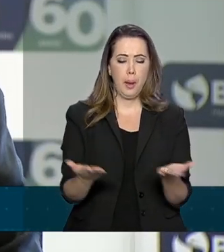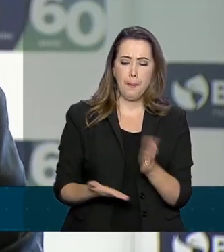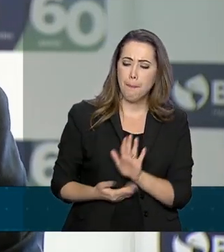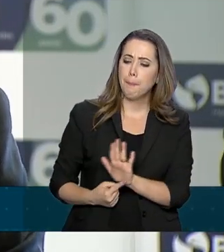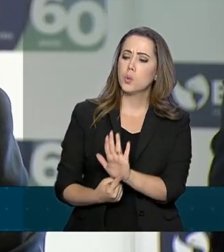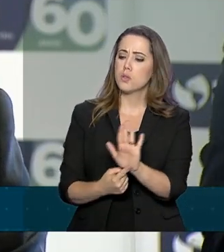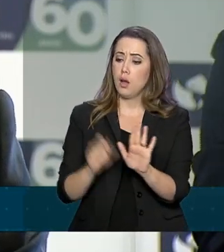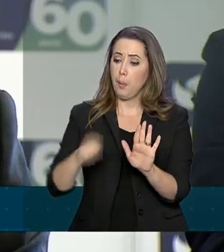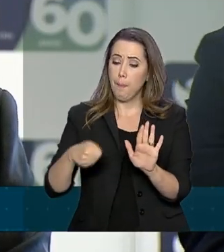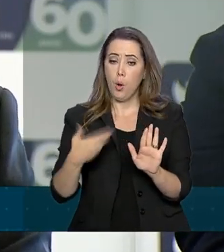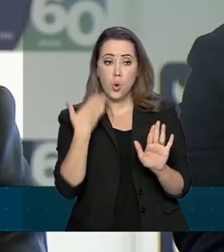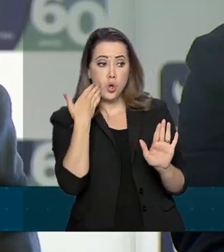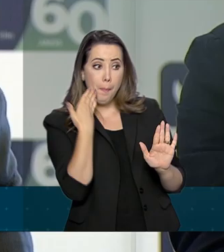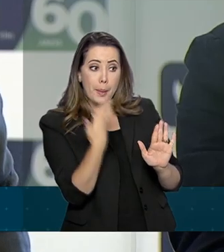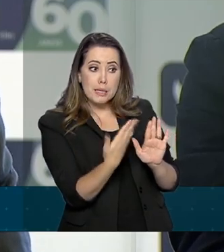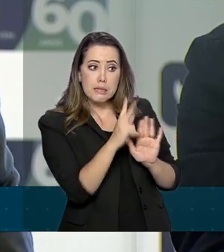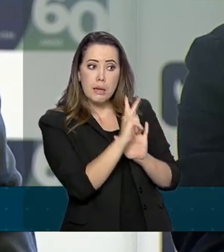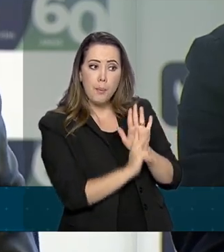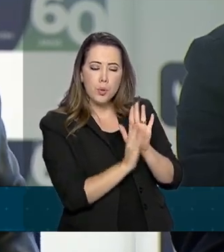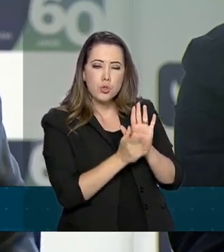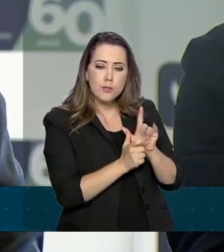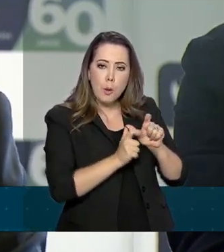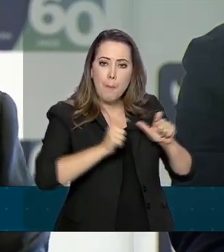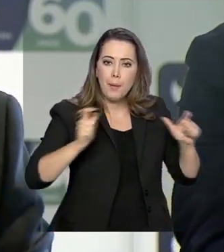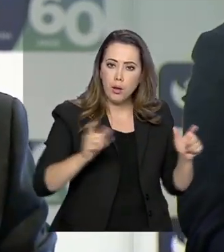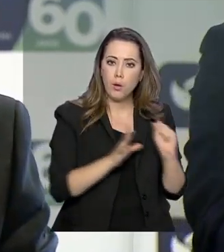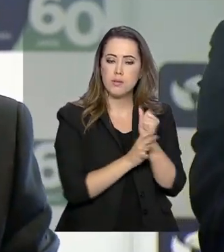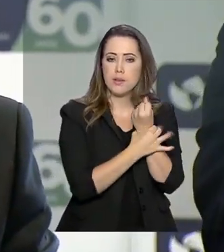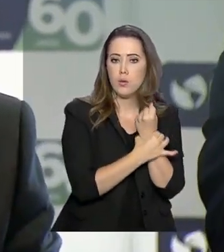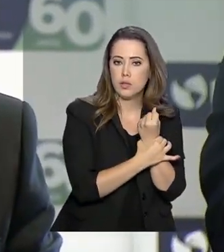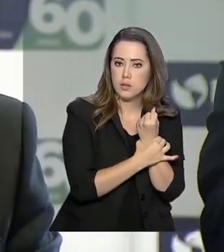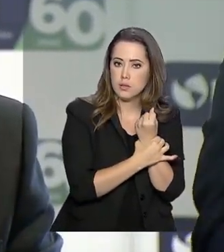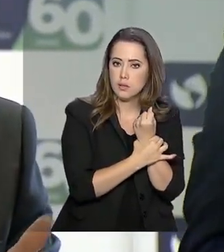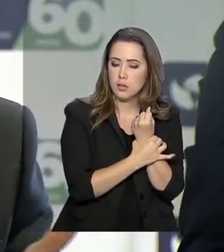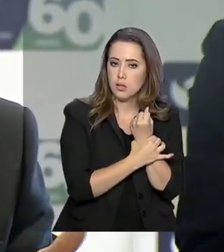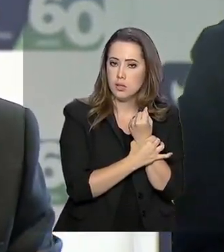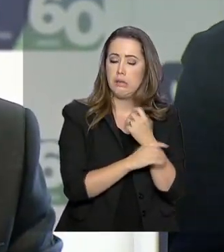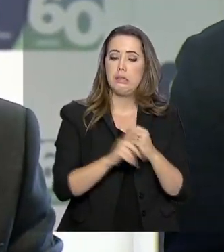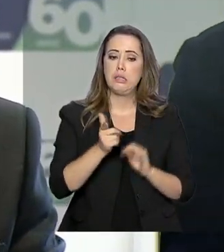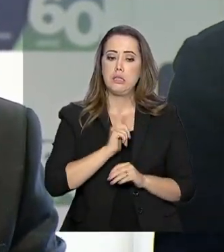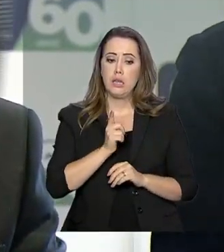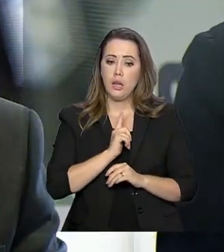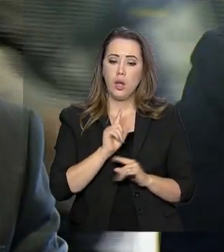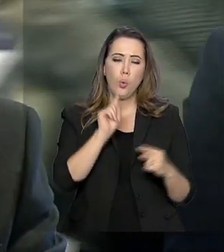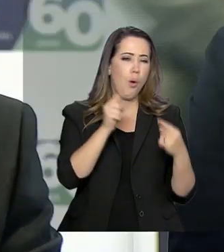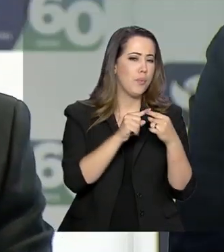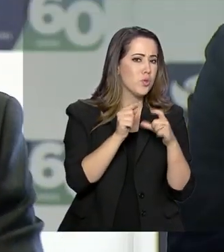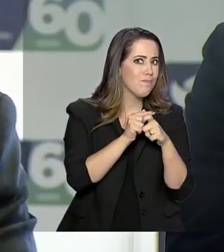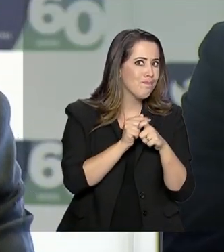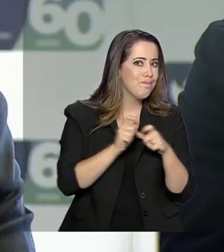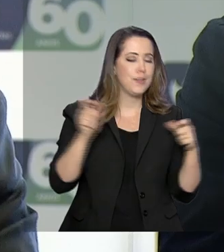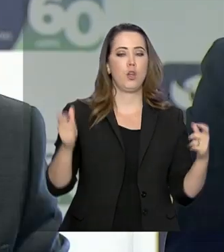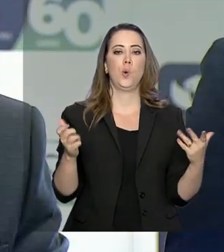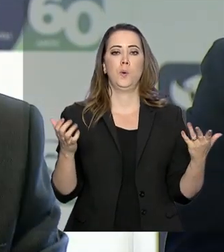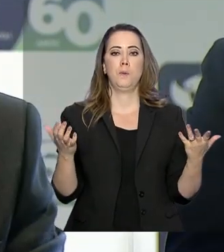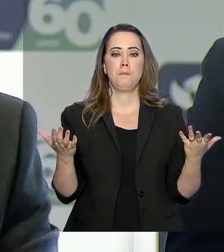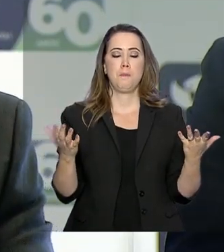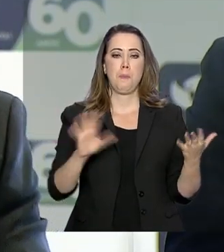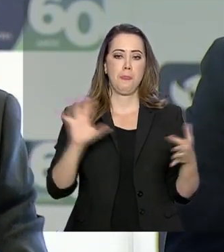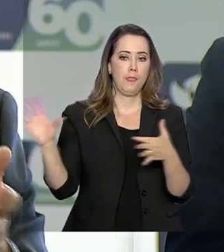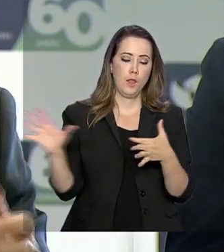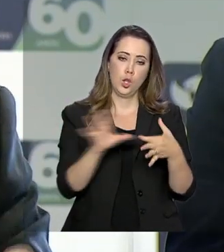que sejam mais ambiciosos no âmbito da segurança pública, que tenham um objeto mais abrangente. A